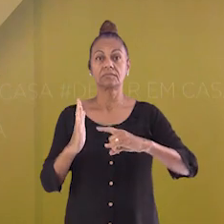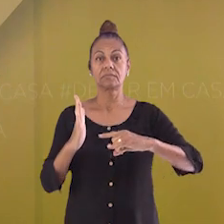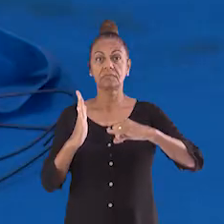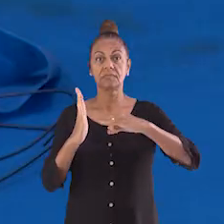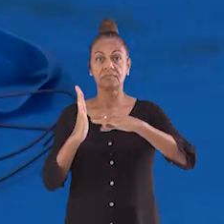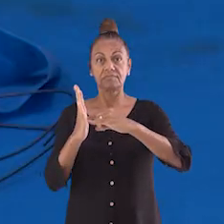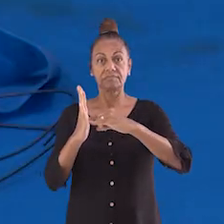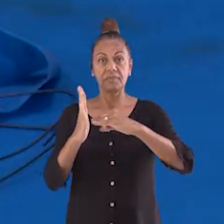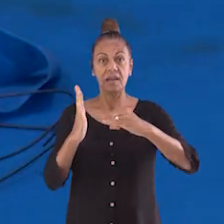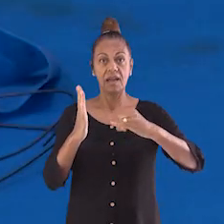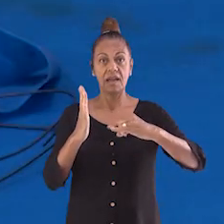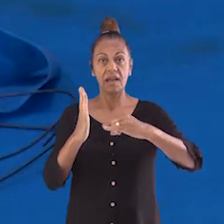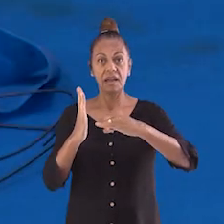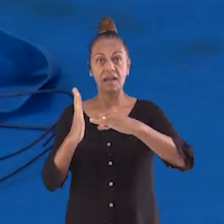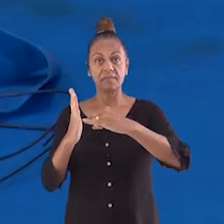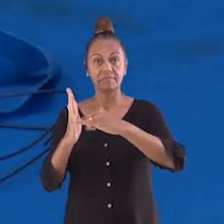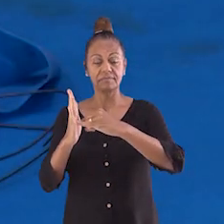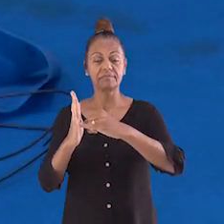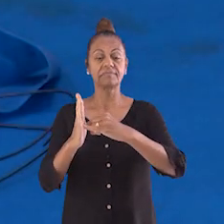pelo imã. Veja só.